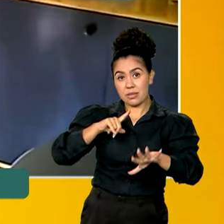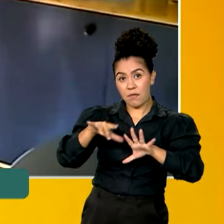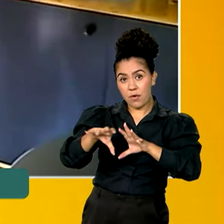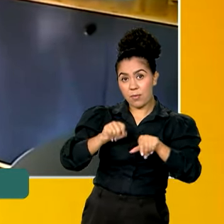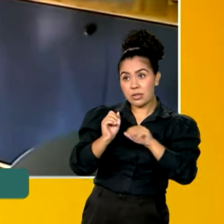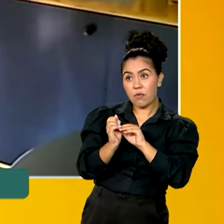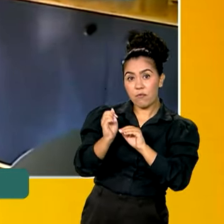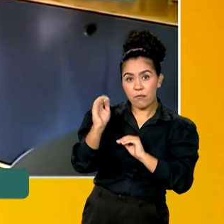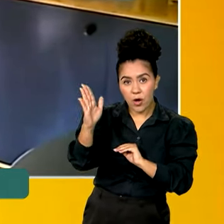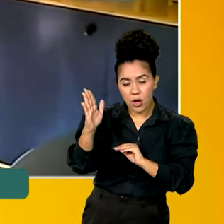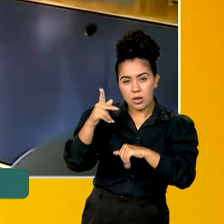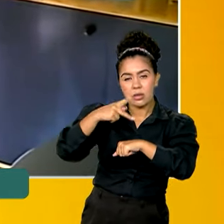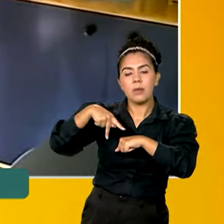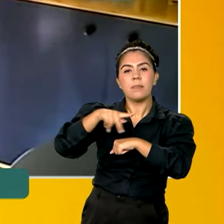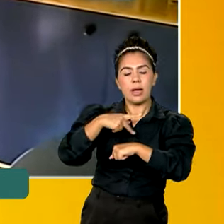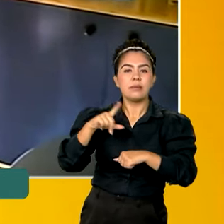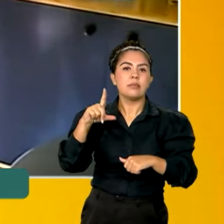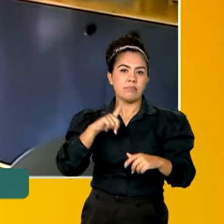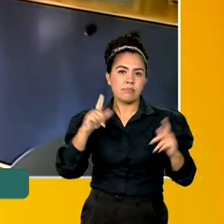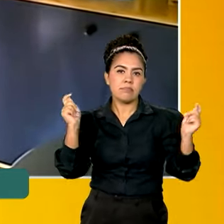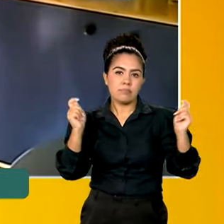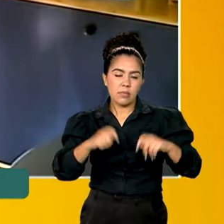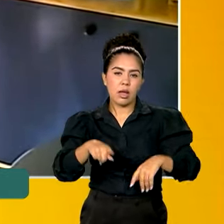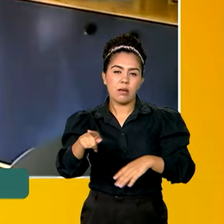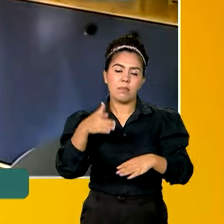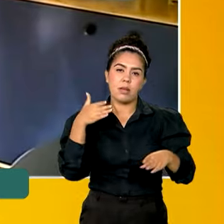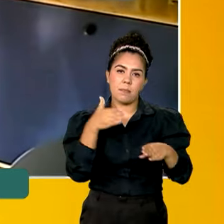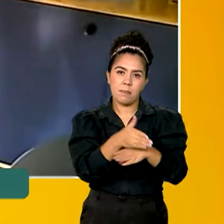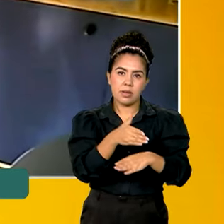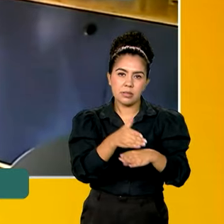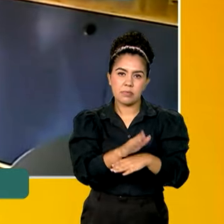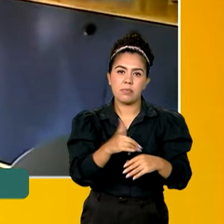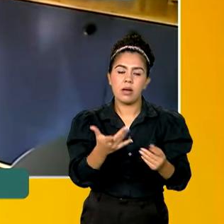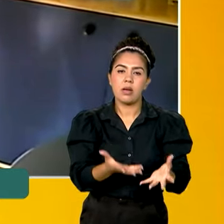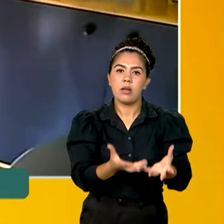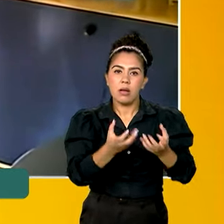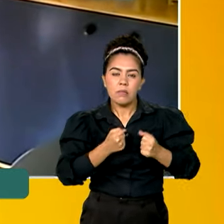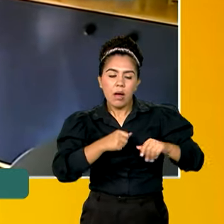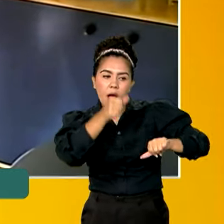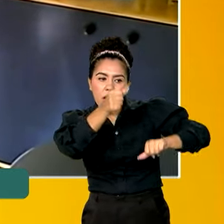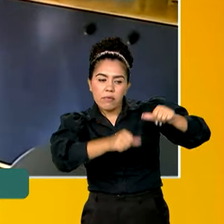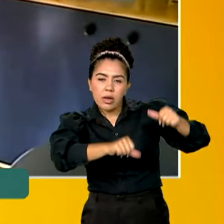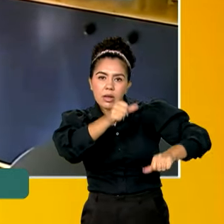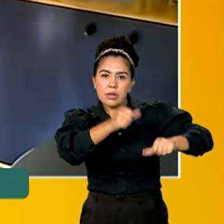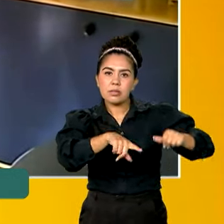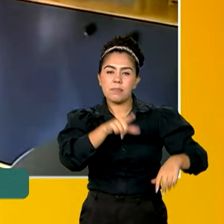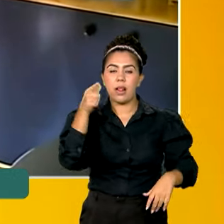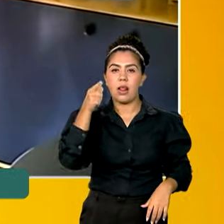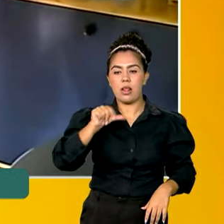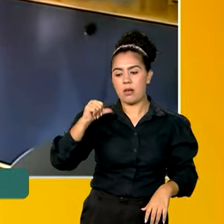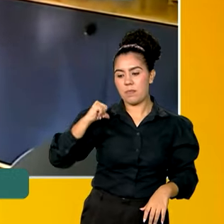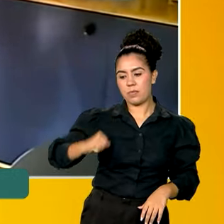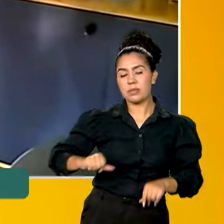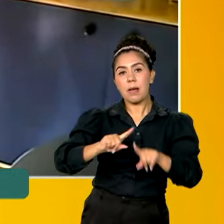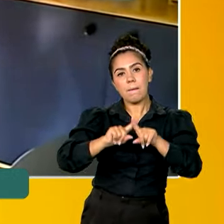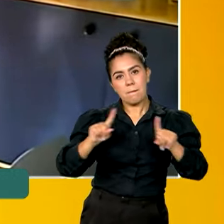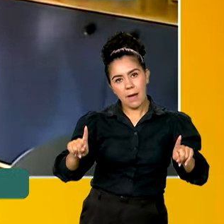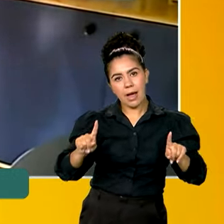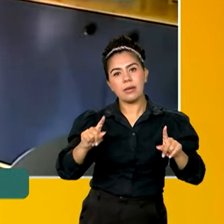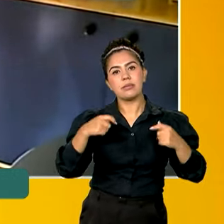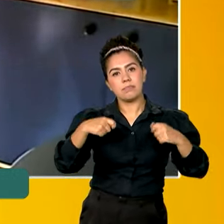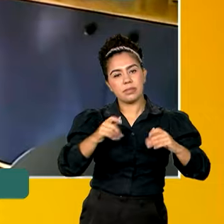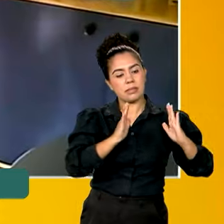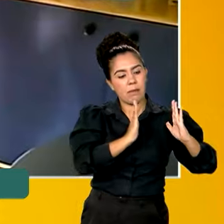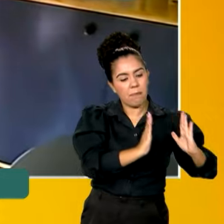então, a possibilidade de participar desse módulo de acolhimento e avaliação e receber a bolsa, mas ainda tem algumas etapas, então,